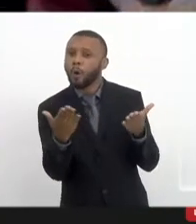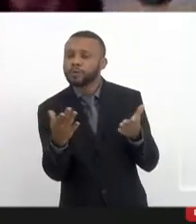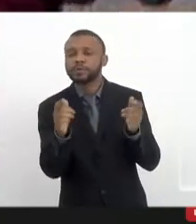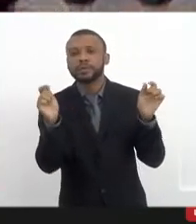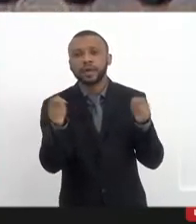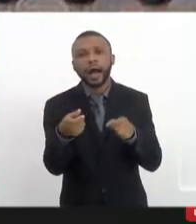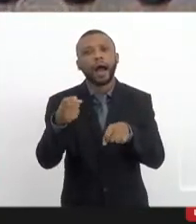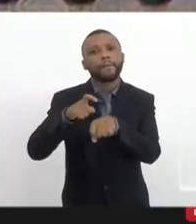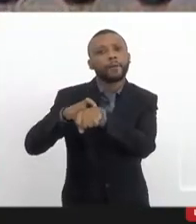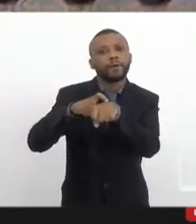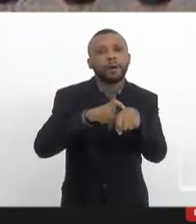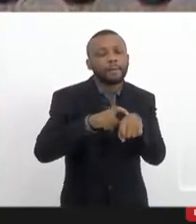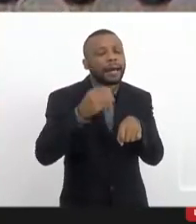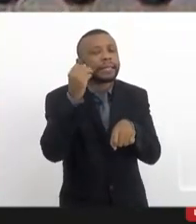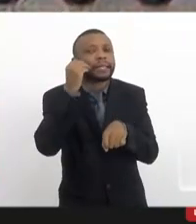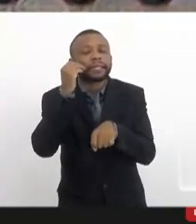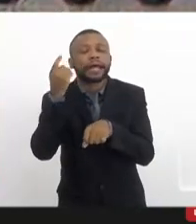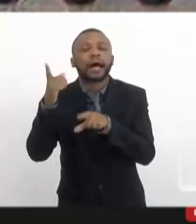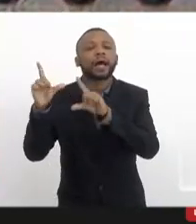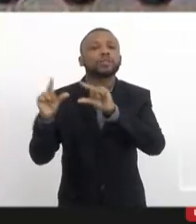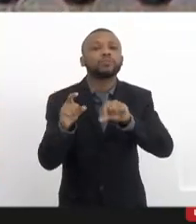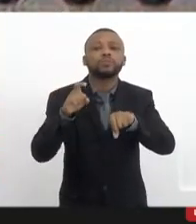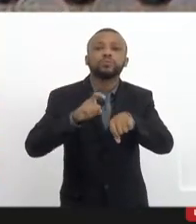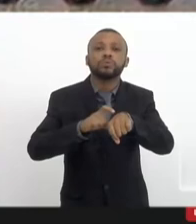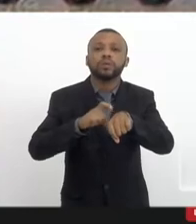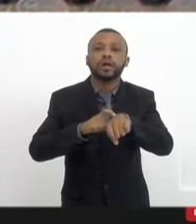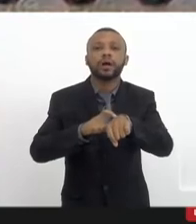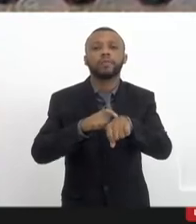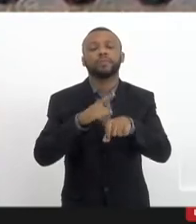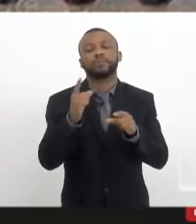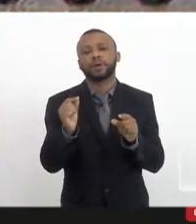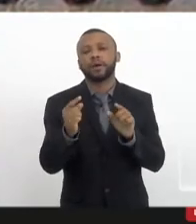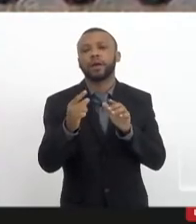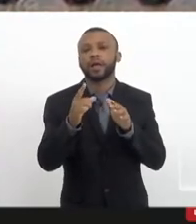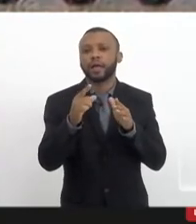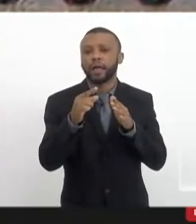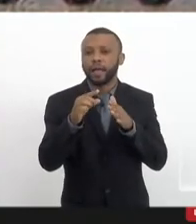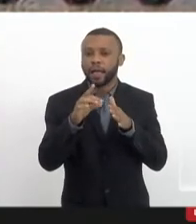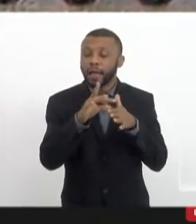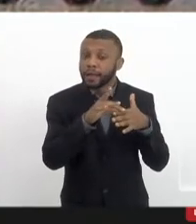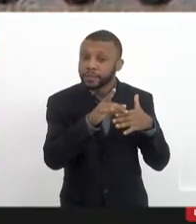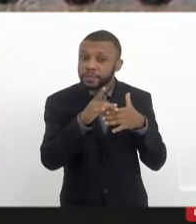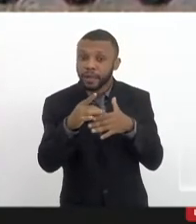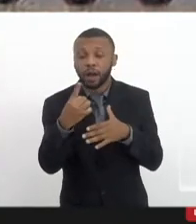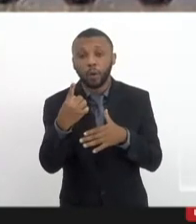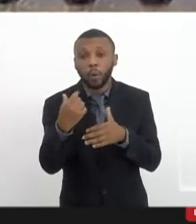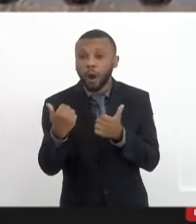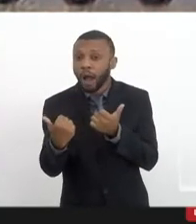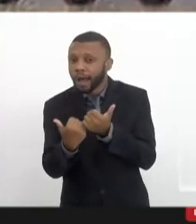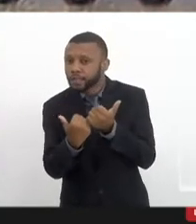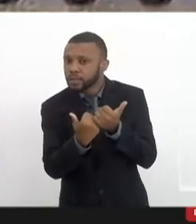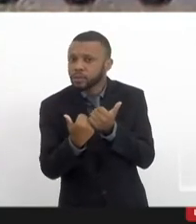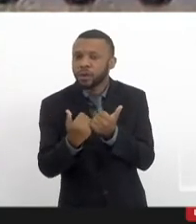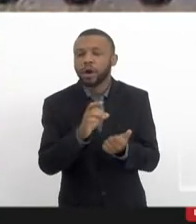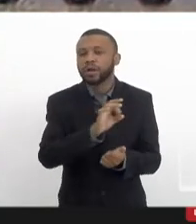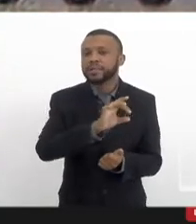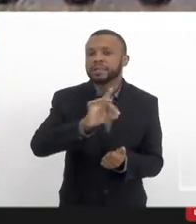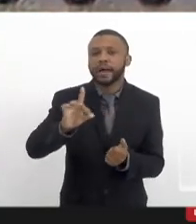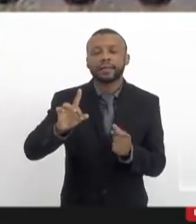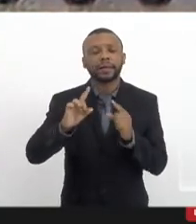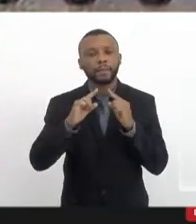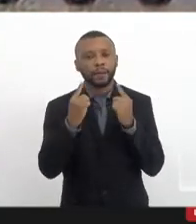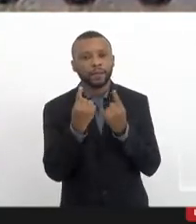o tempo, vamos remir o tempo aí, indicar um assessor de cada parlamentar que preside